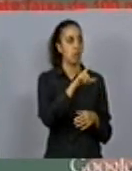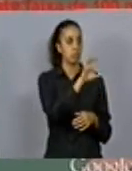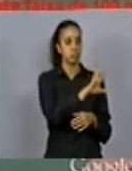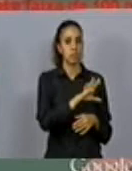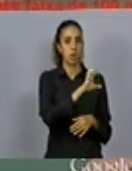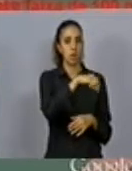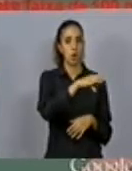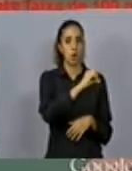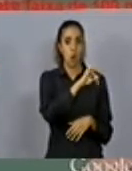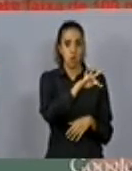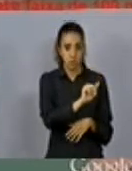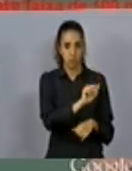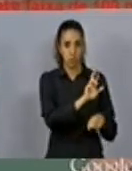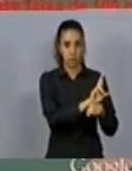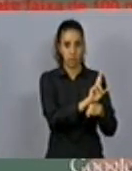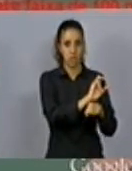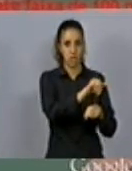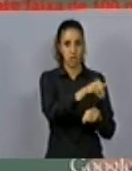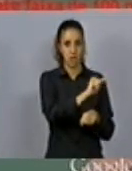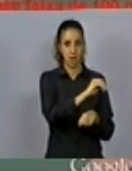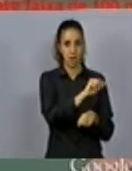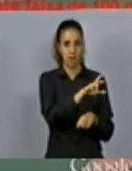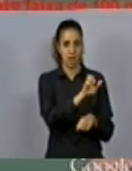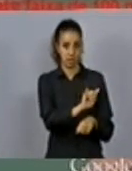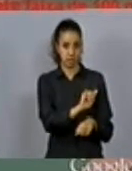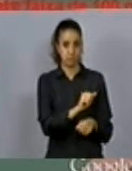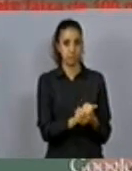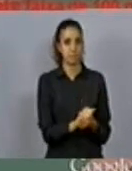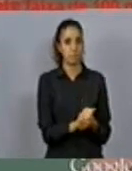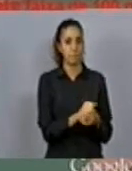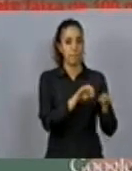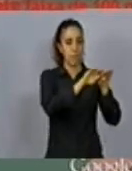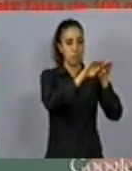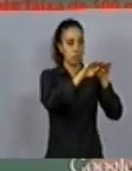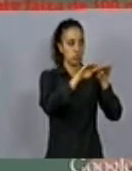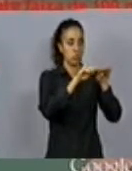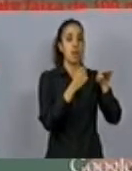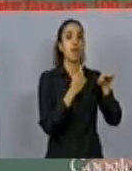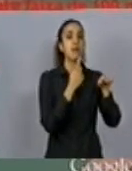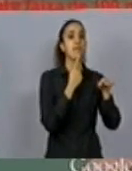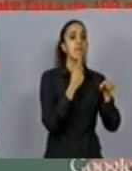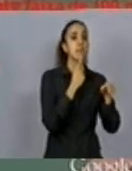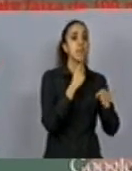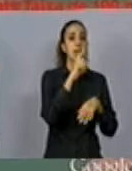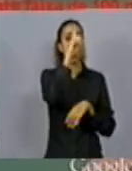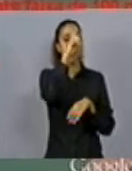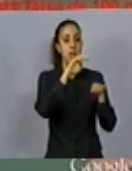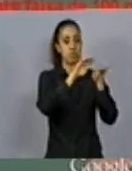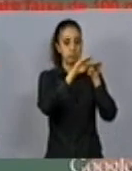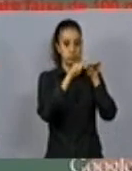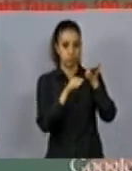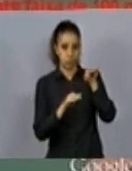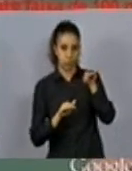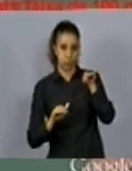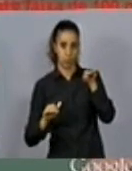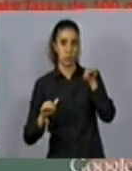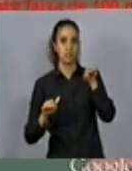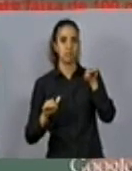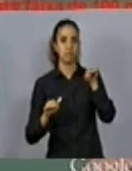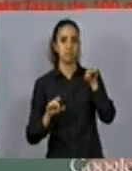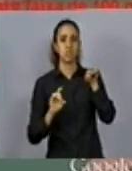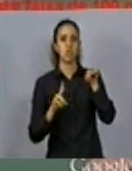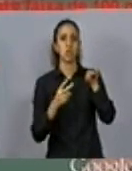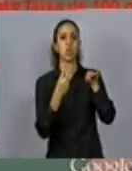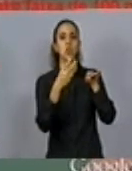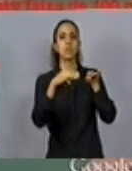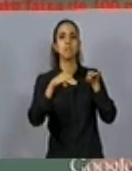encosta nesse reservatório em Jacareí. O desnível entre essa linha vermelha e essa linha amarela que ali está colocada é de apenas